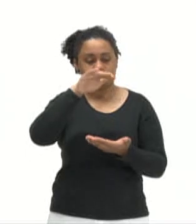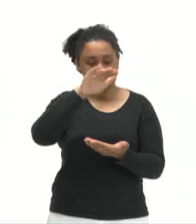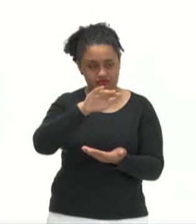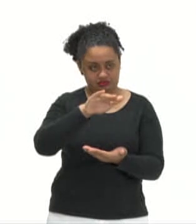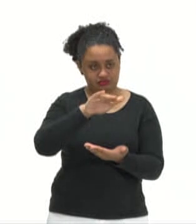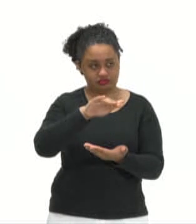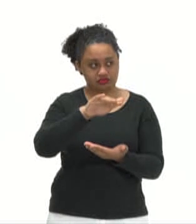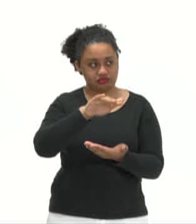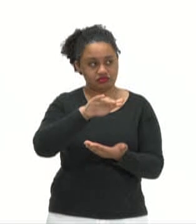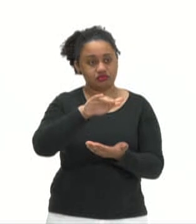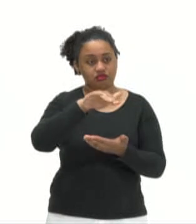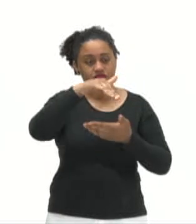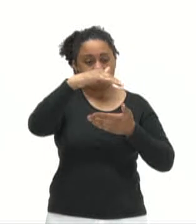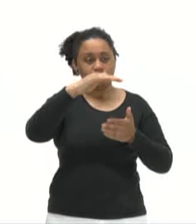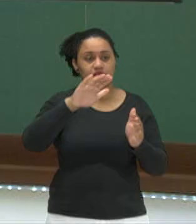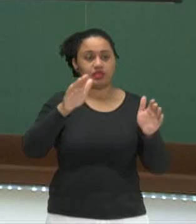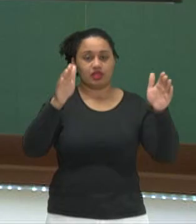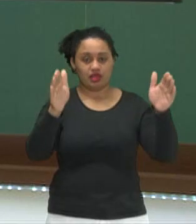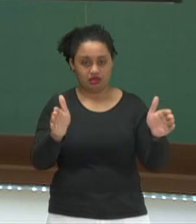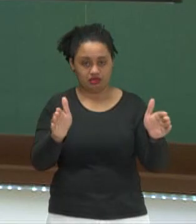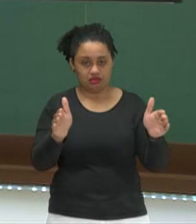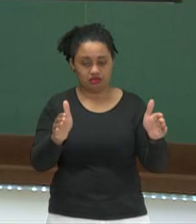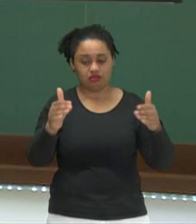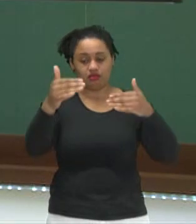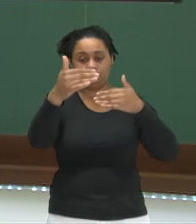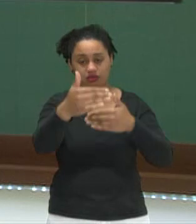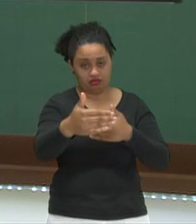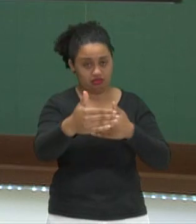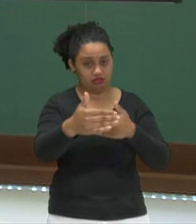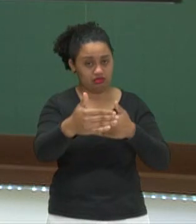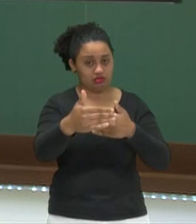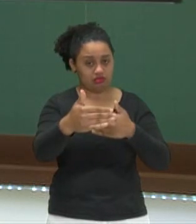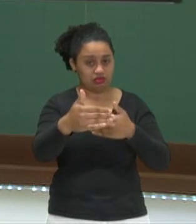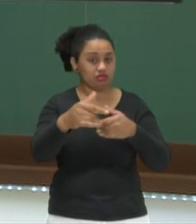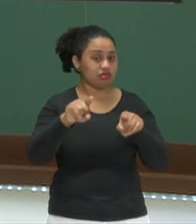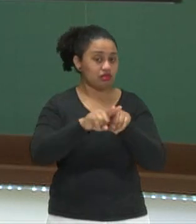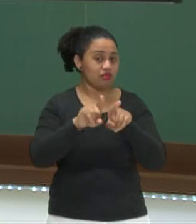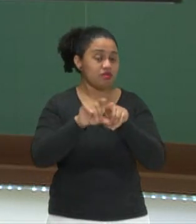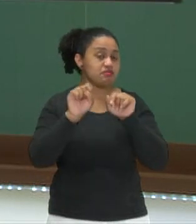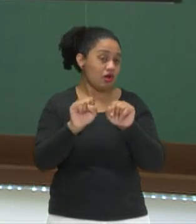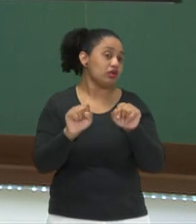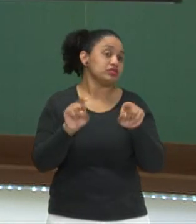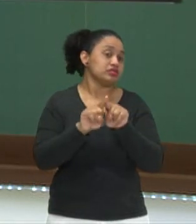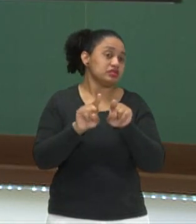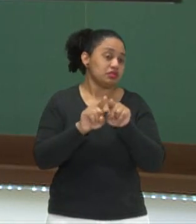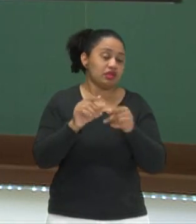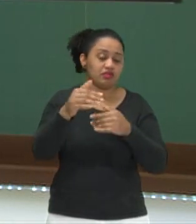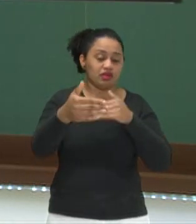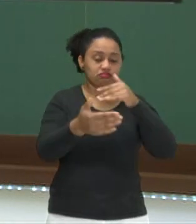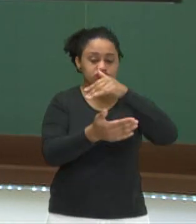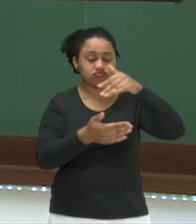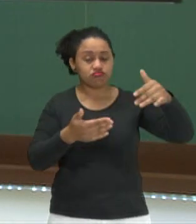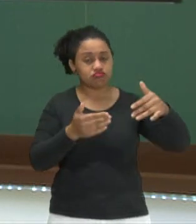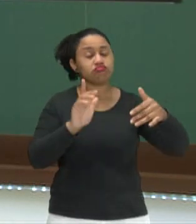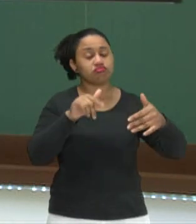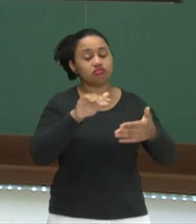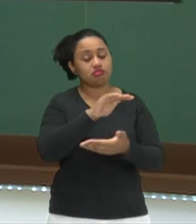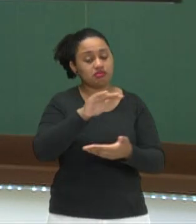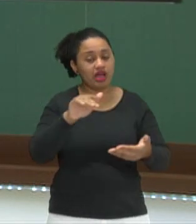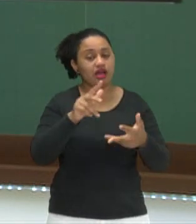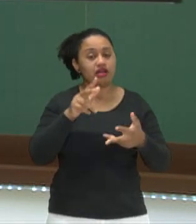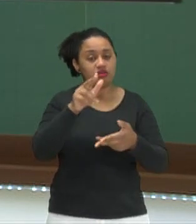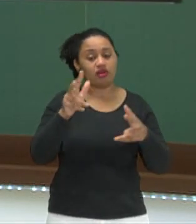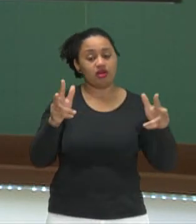posso considerar como base essa, poderia considerar esta e essa posterior também, ou essa lateral com essa lateral